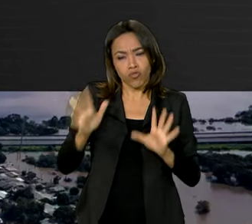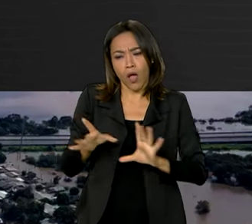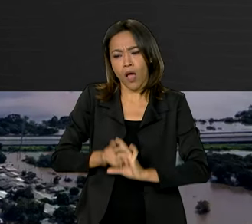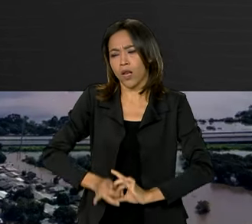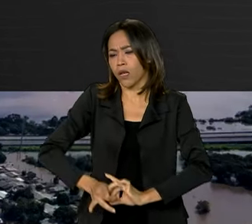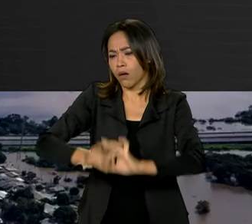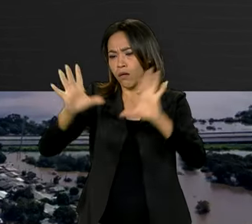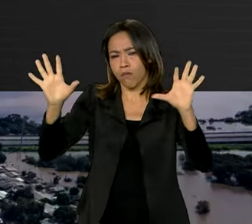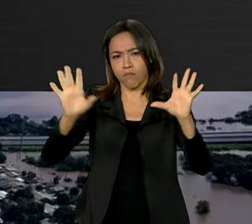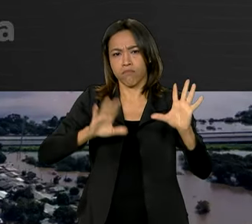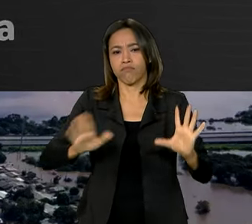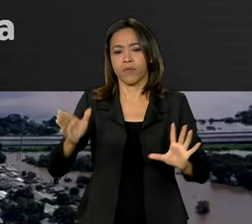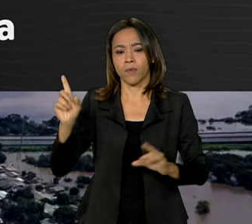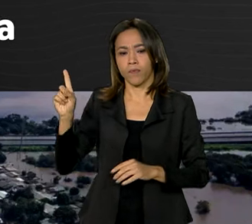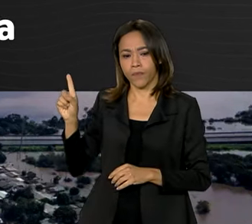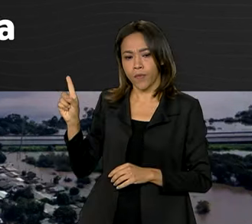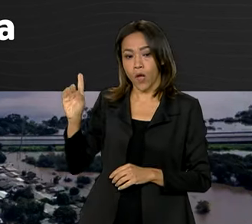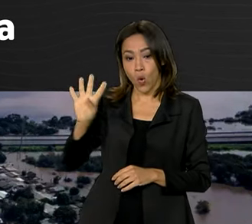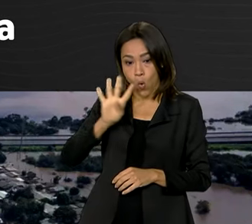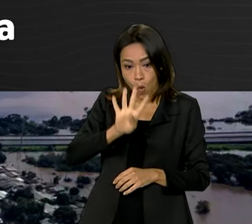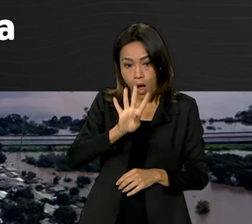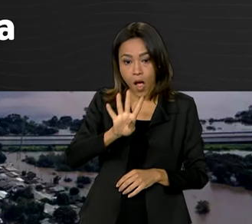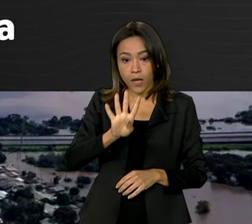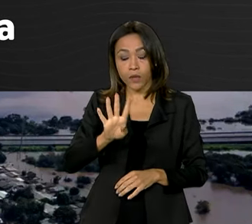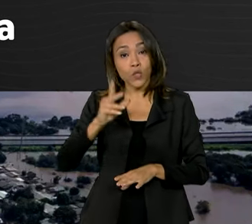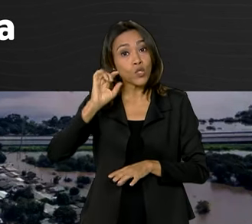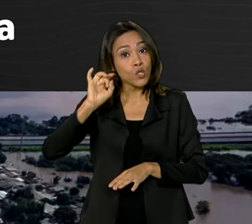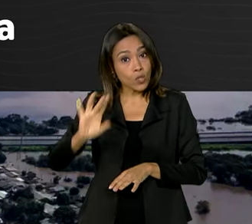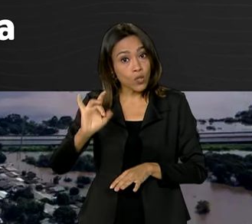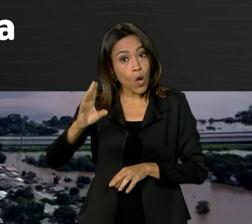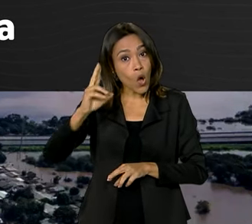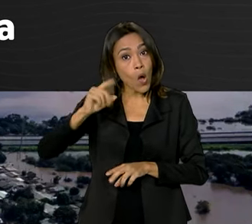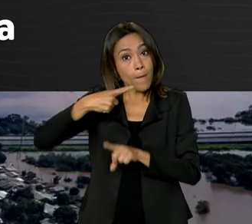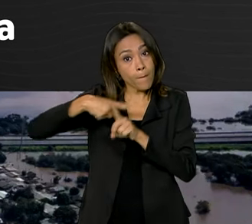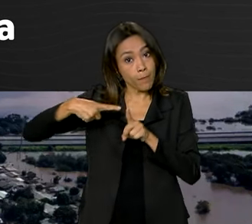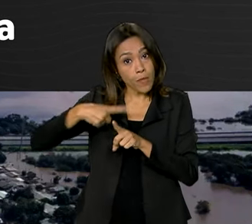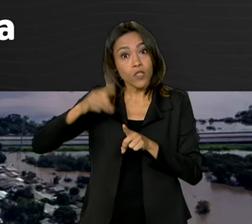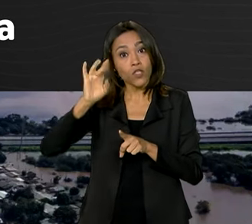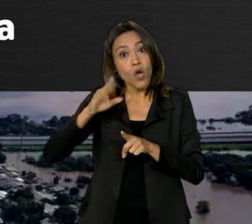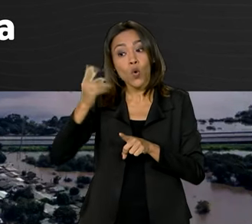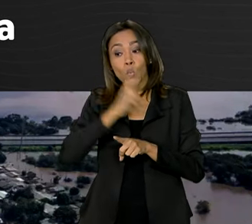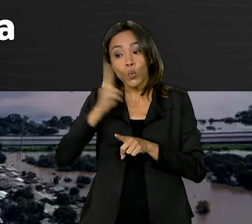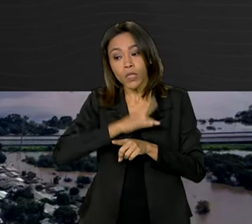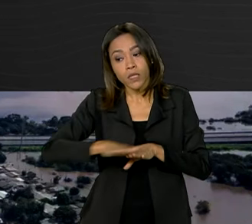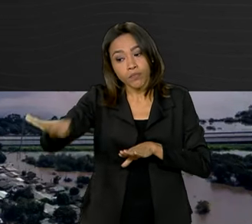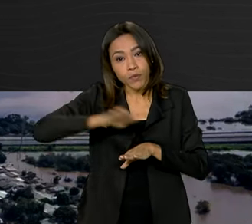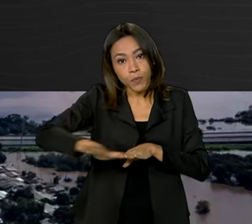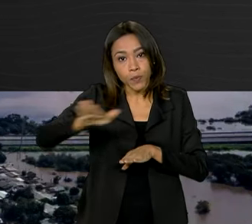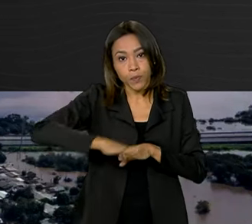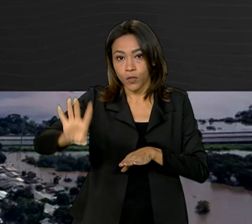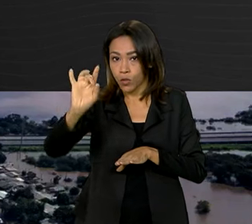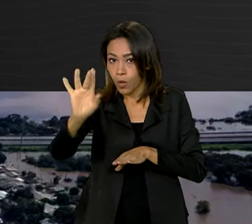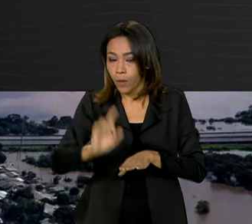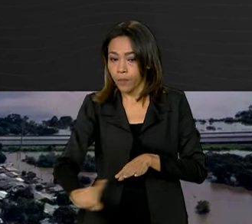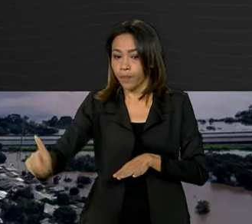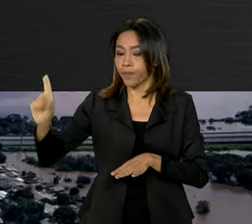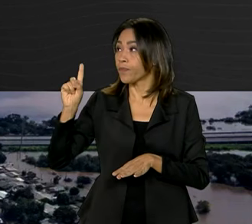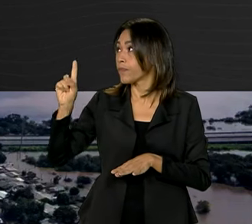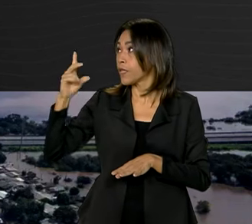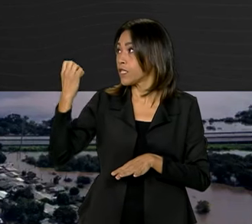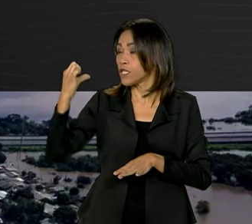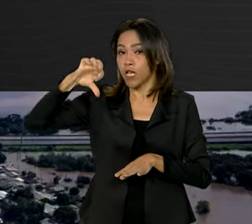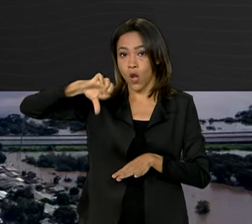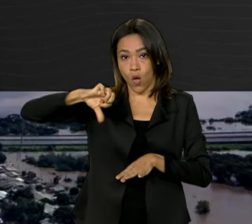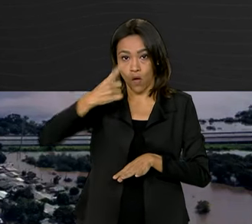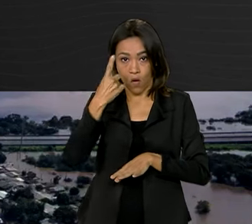total, 4 trechos estão liberados apenas para veículos de emergência, 19 estão em obras